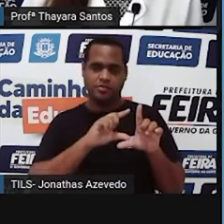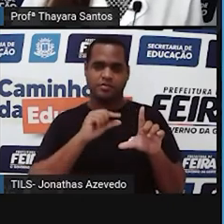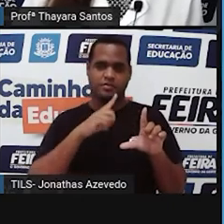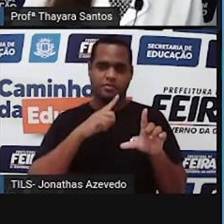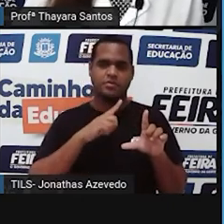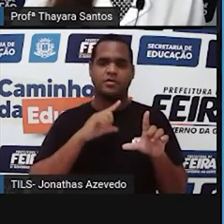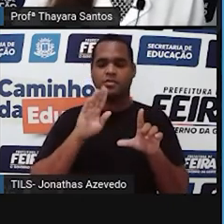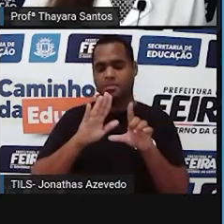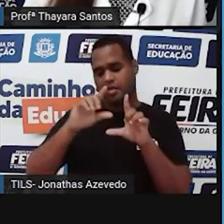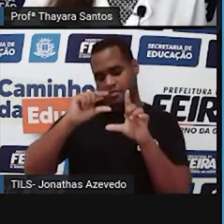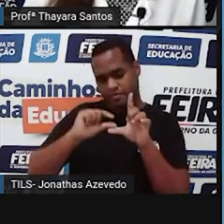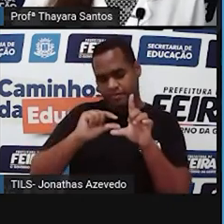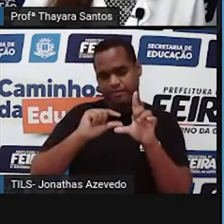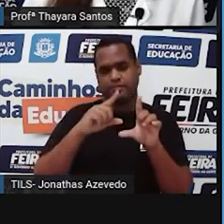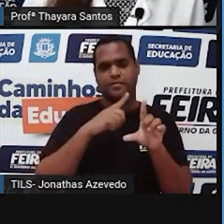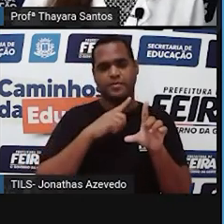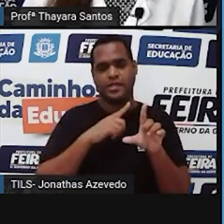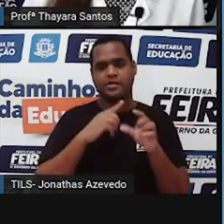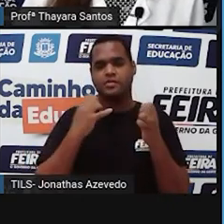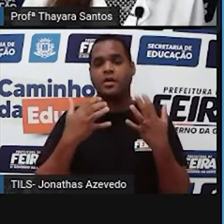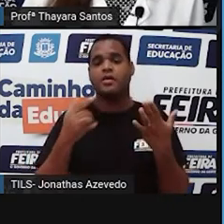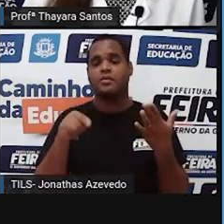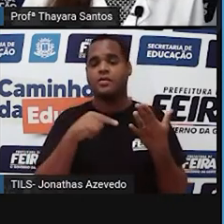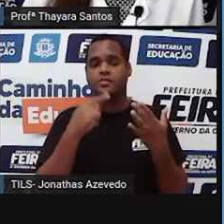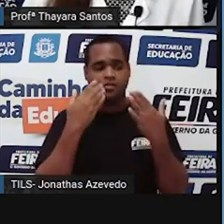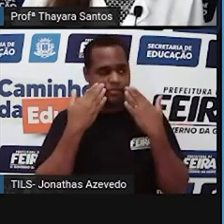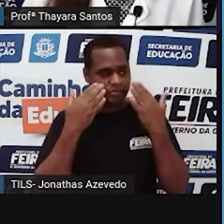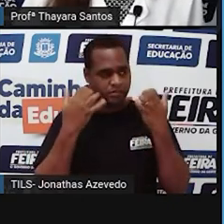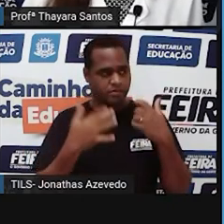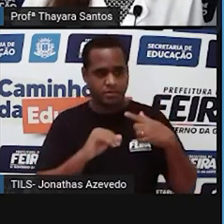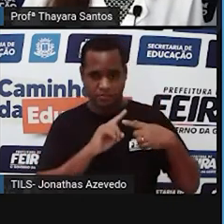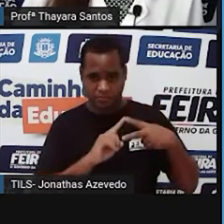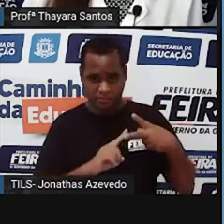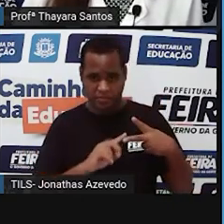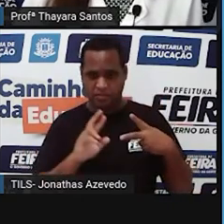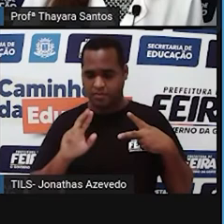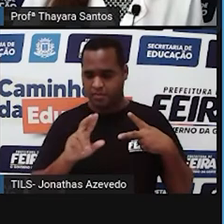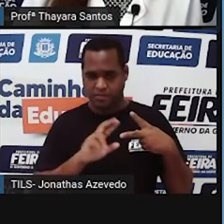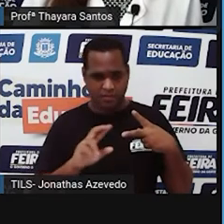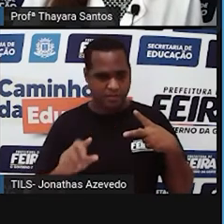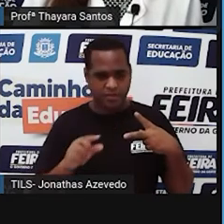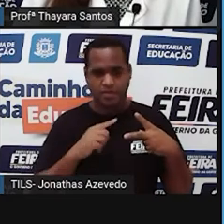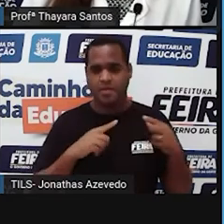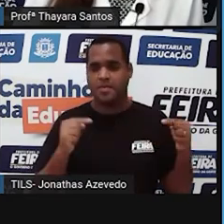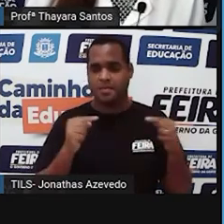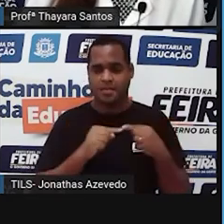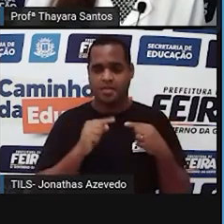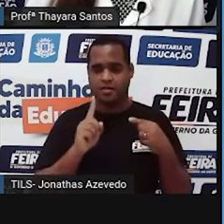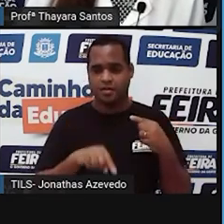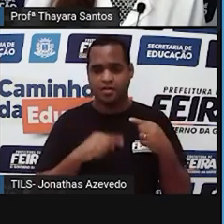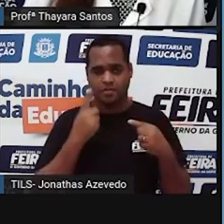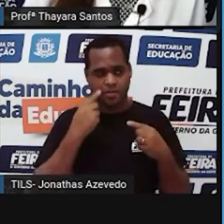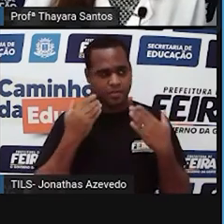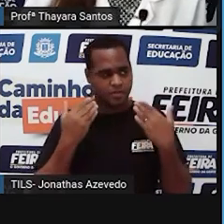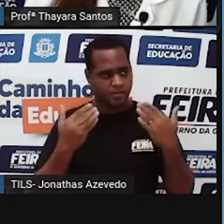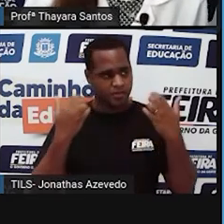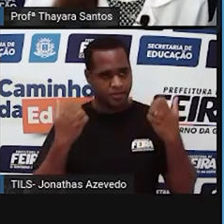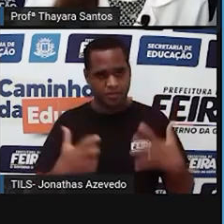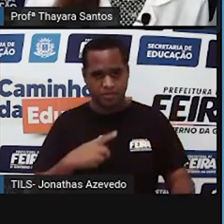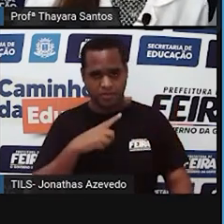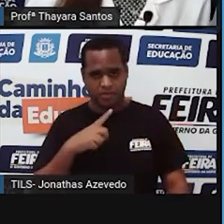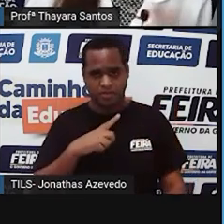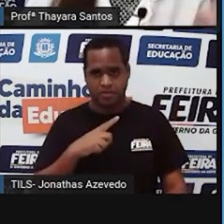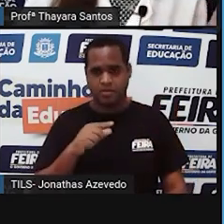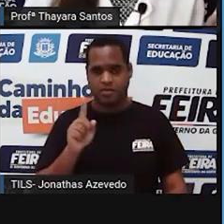recessivo da mãe. Então, como ela tem duas formas diferentes do mesmo alelo para essa característica. Ela é